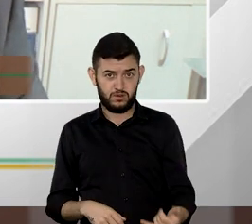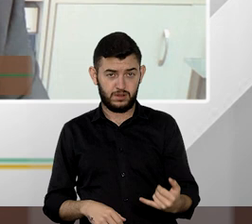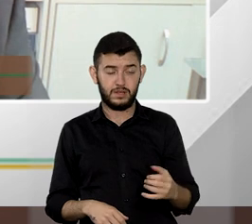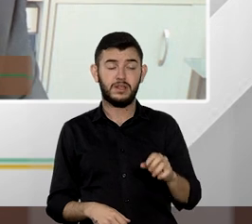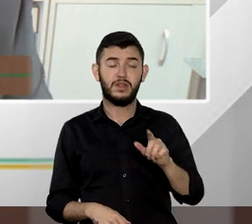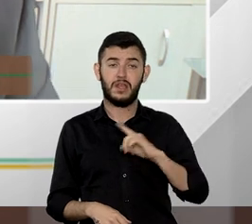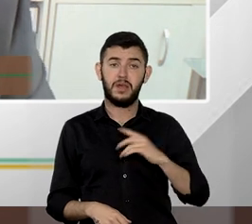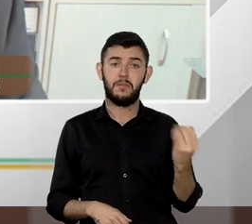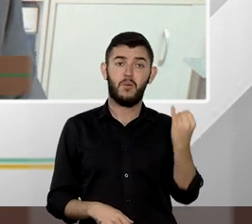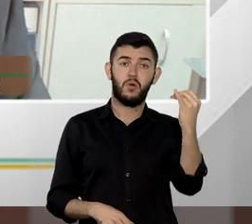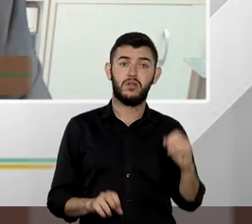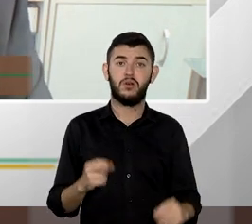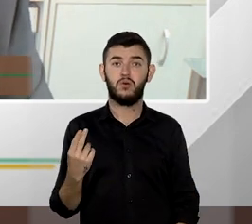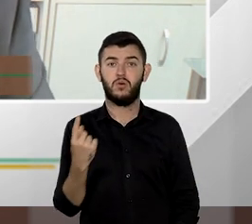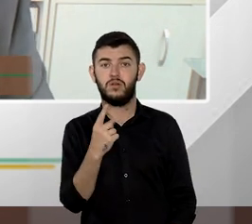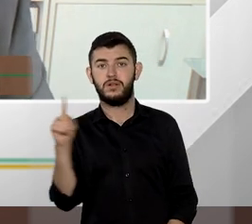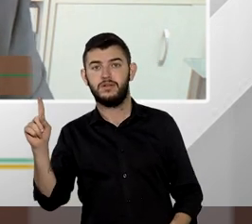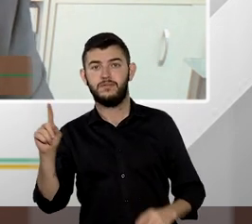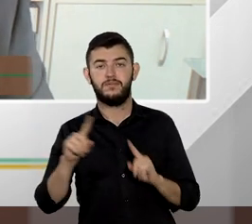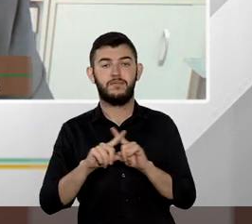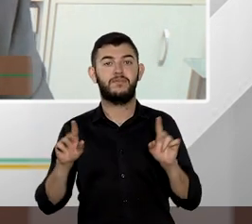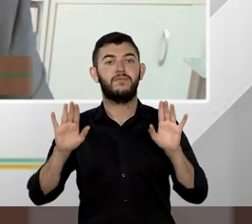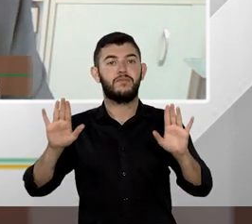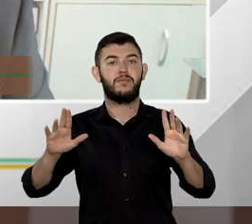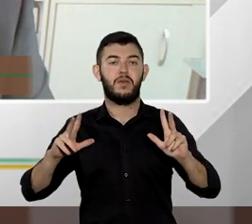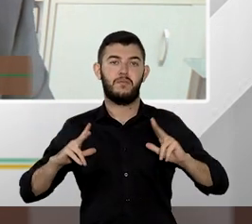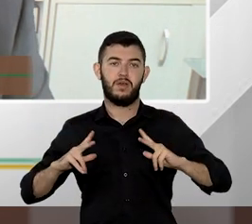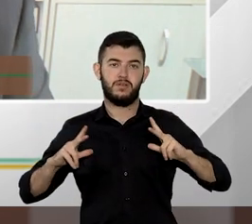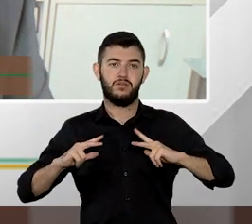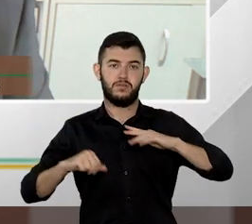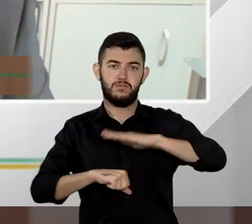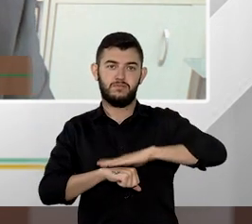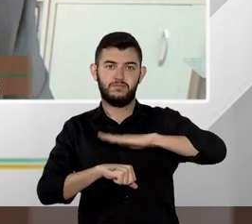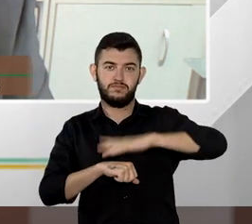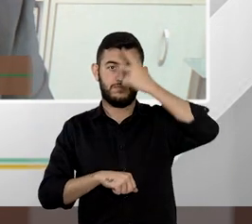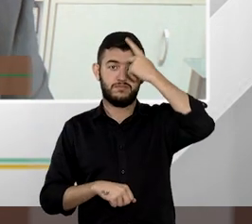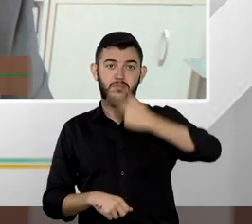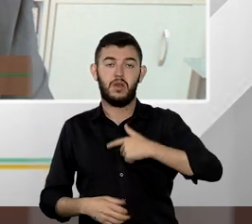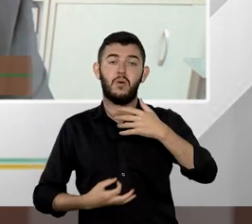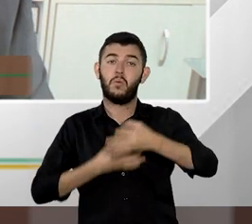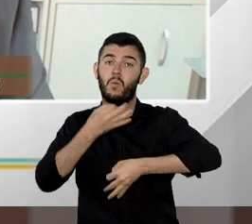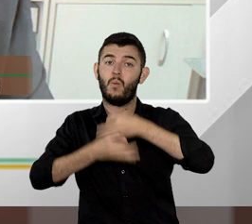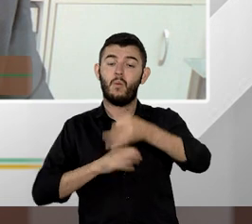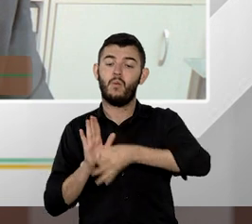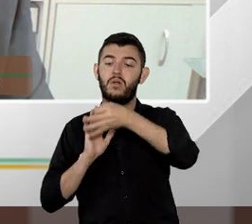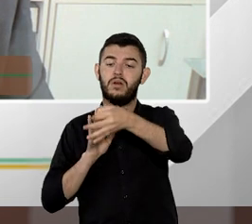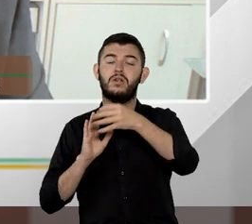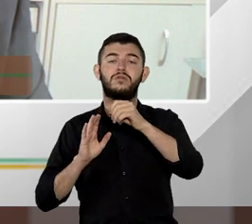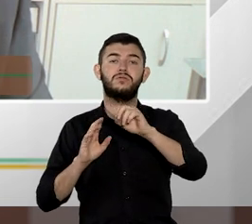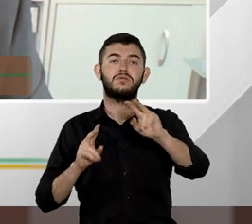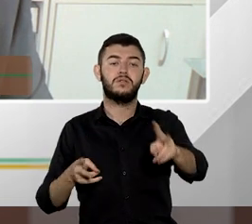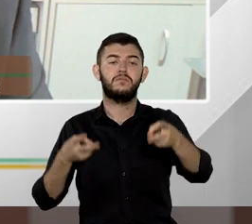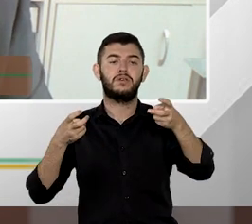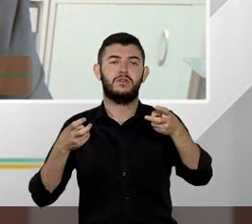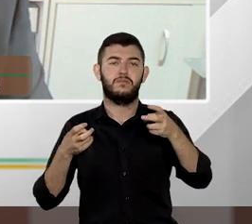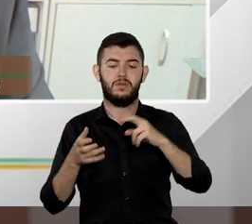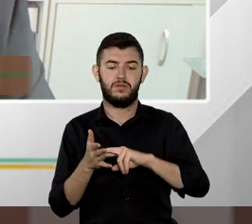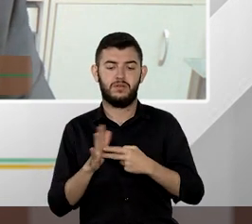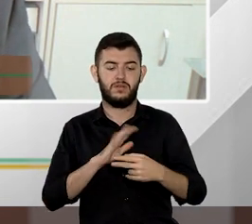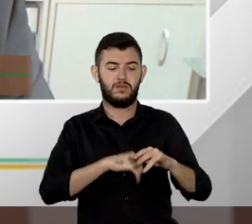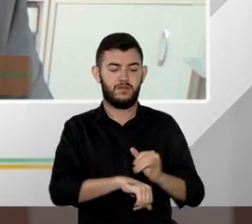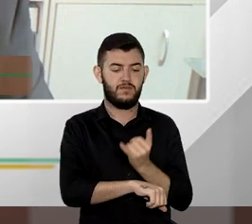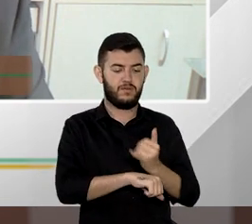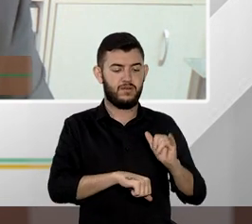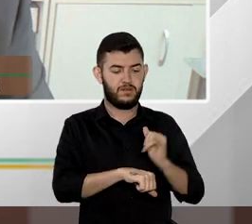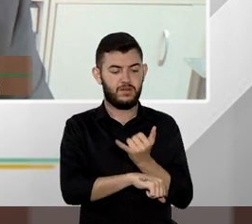eu particularmente sou muito crítico a essa percepção de que esse filtro geraria